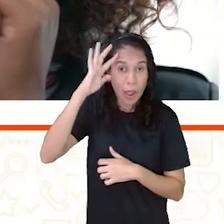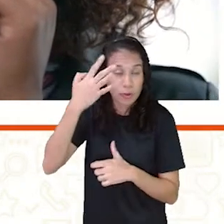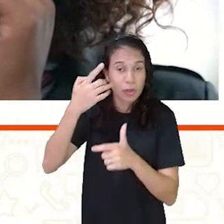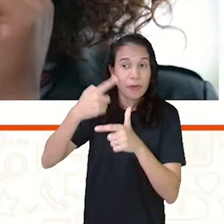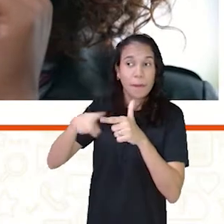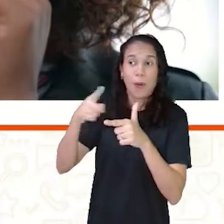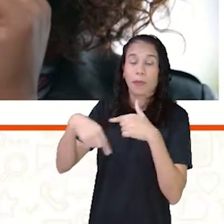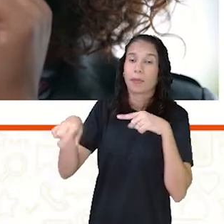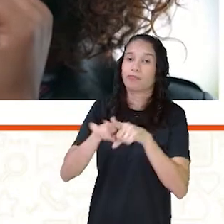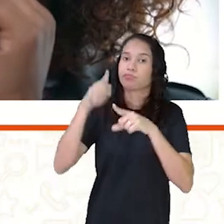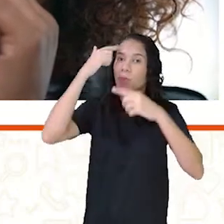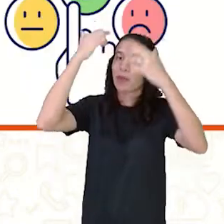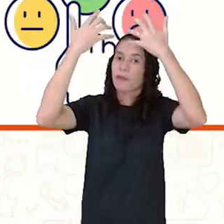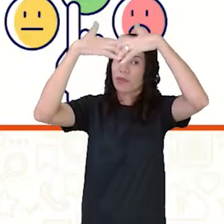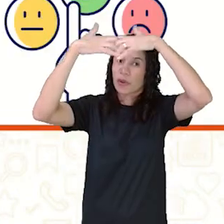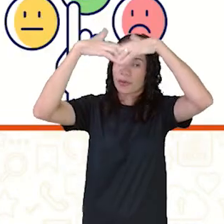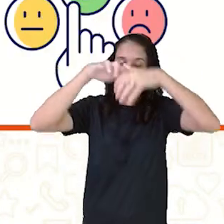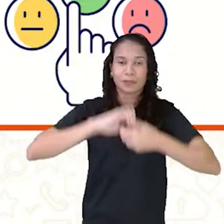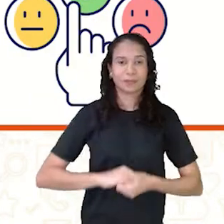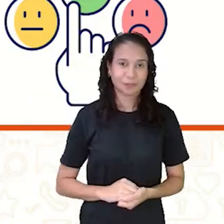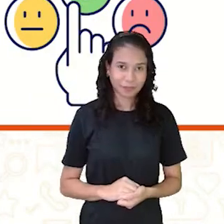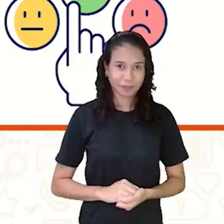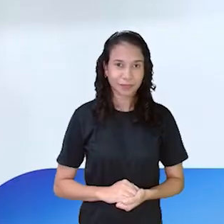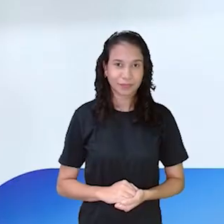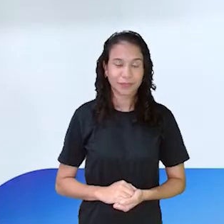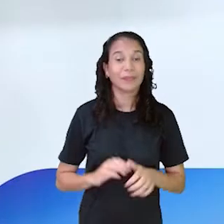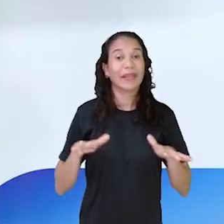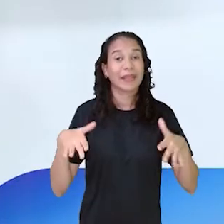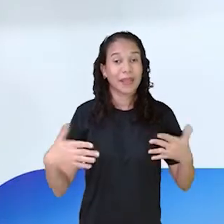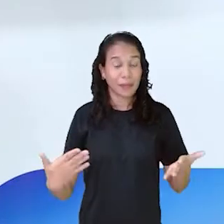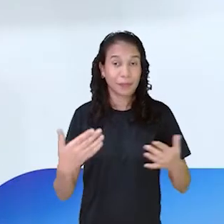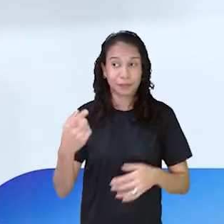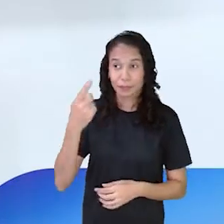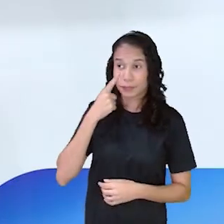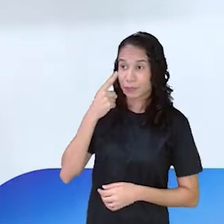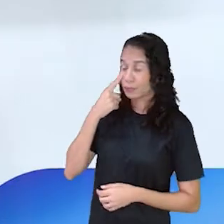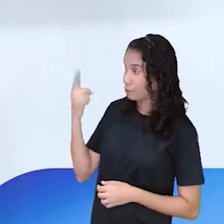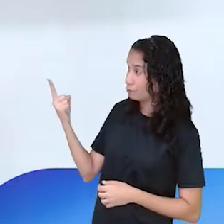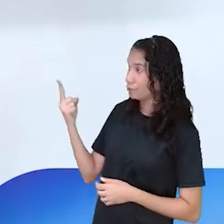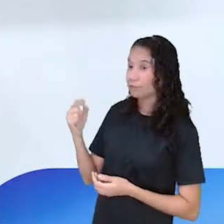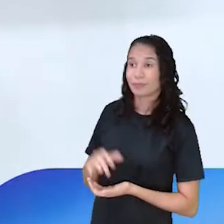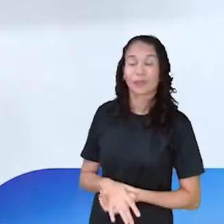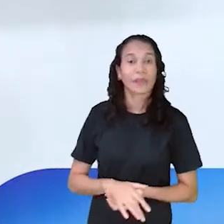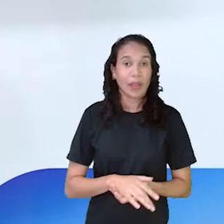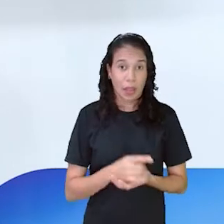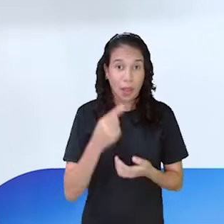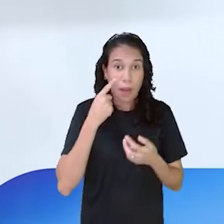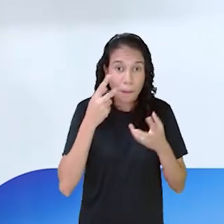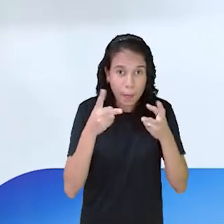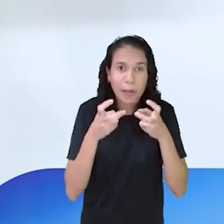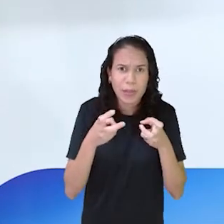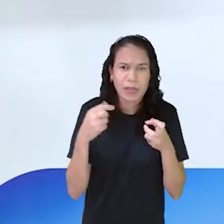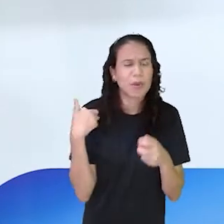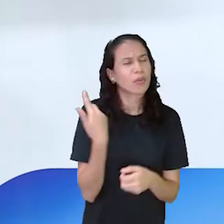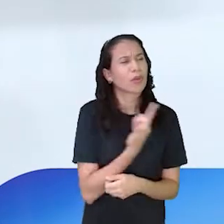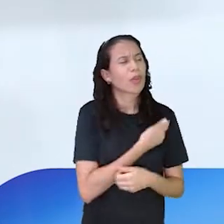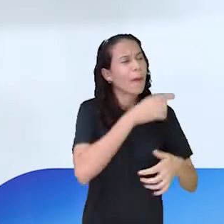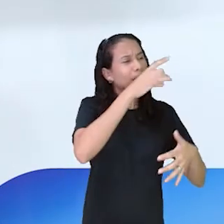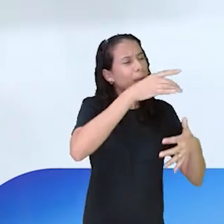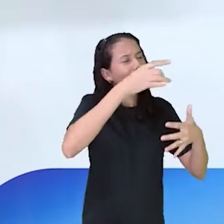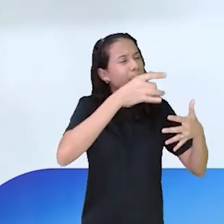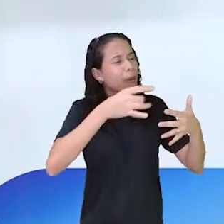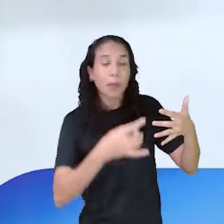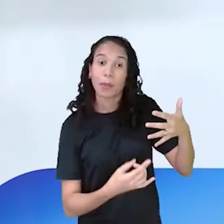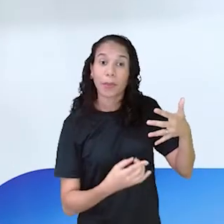de problemas e reflexão. Então, veja. Veja o tanto de aspectos que a gente trouxe